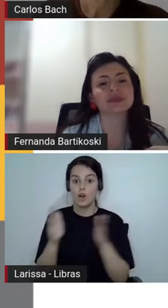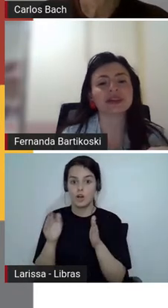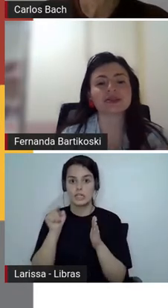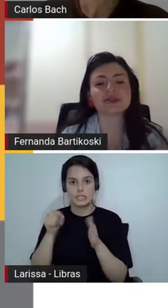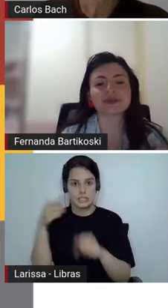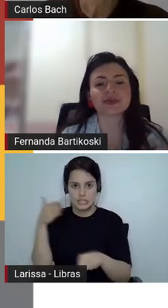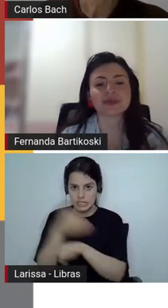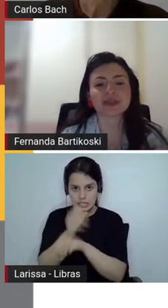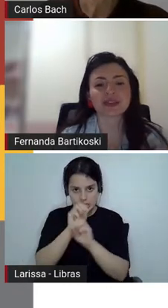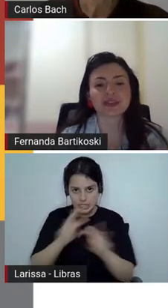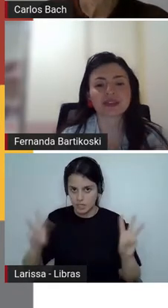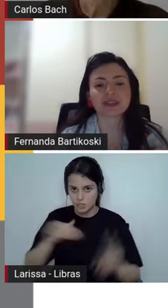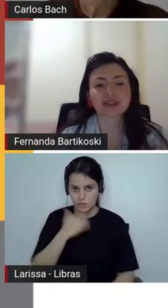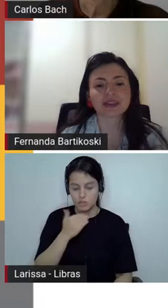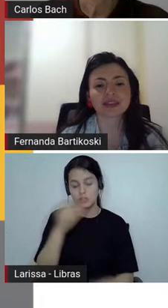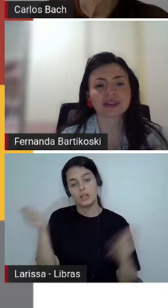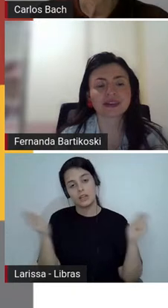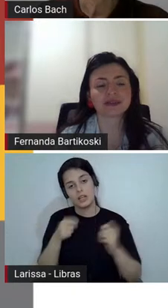isso